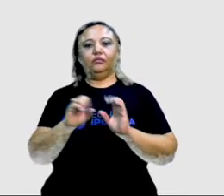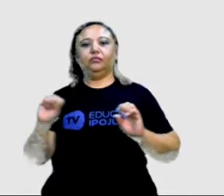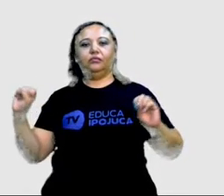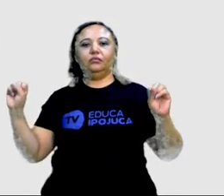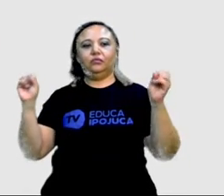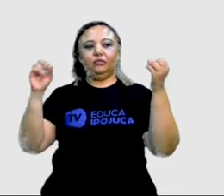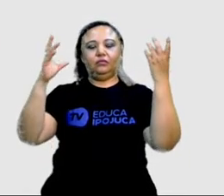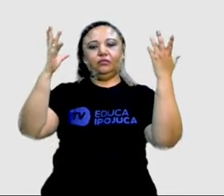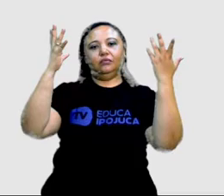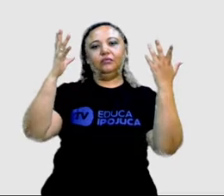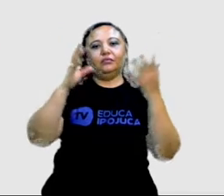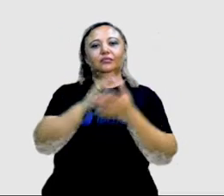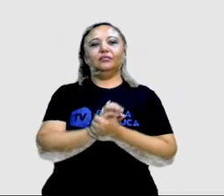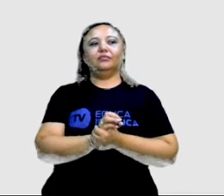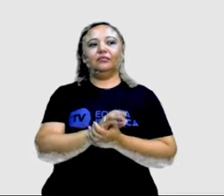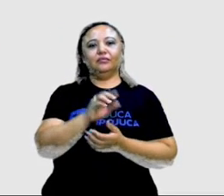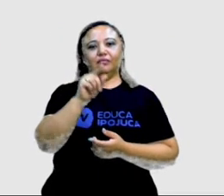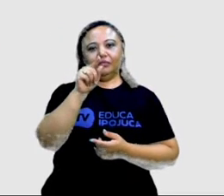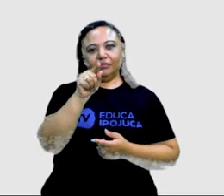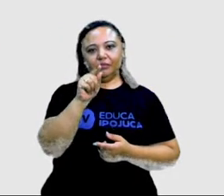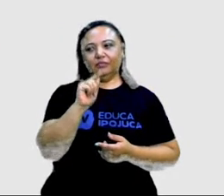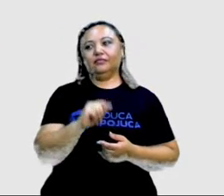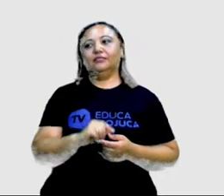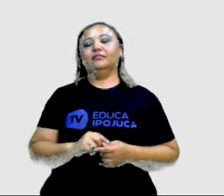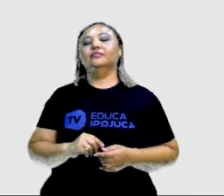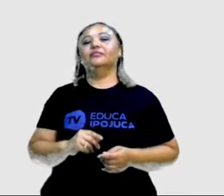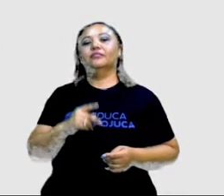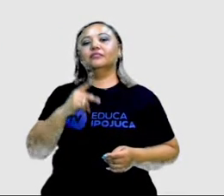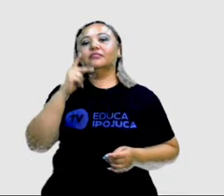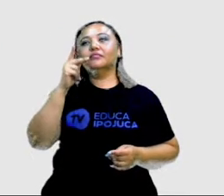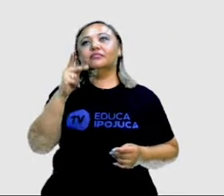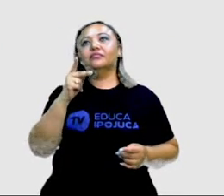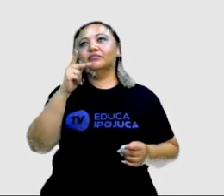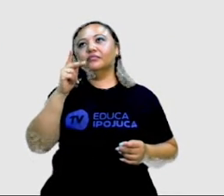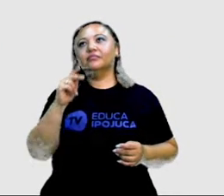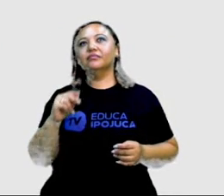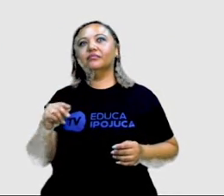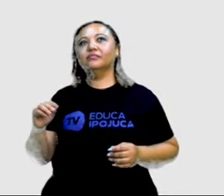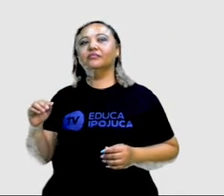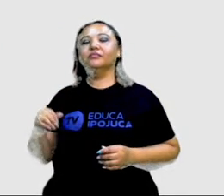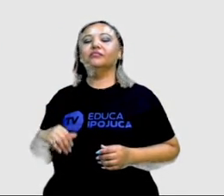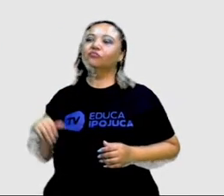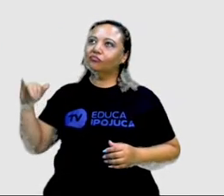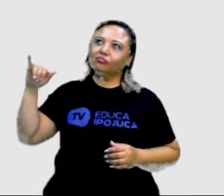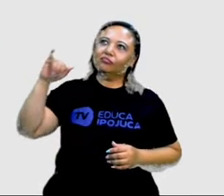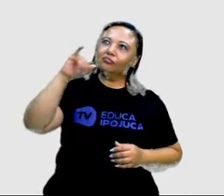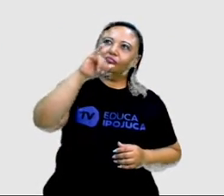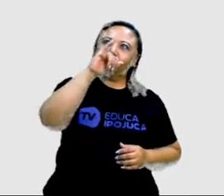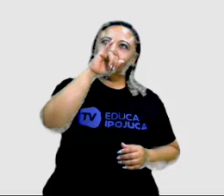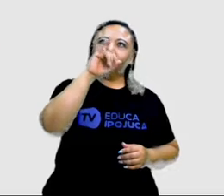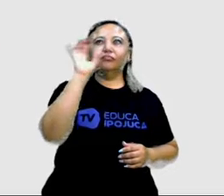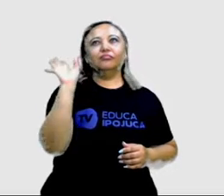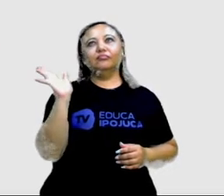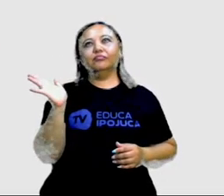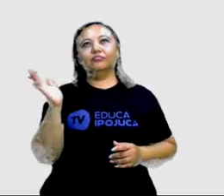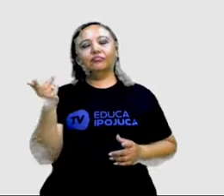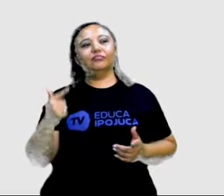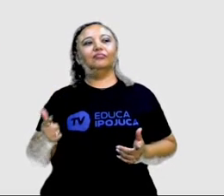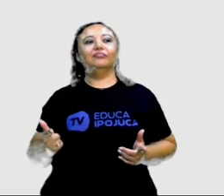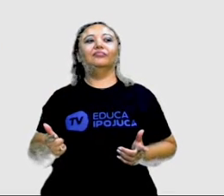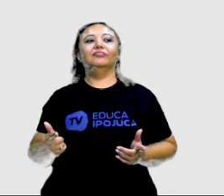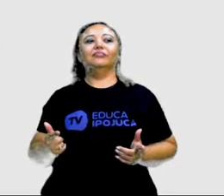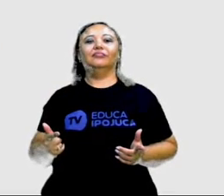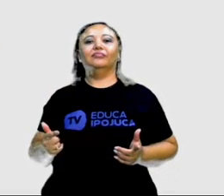fez para chegar à festa? Aí você vai falar, né? Ah, ele pegou um avião. Claro que não, ele pegou carona, ó.